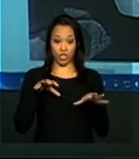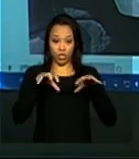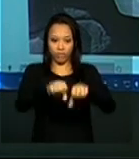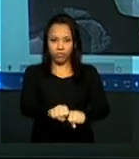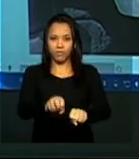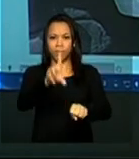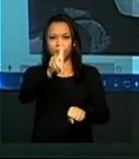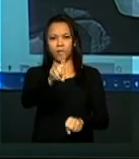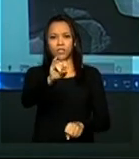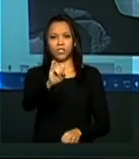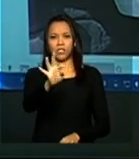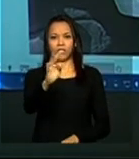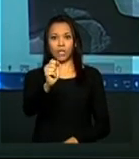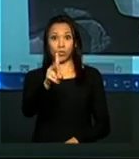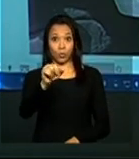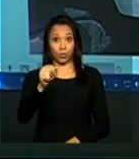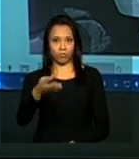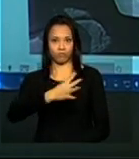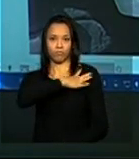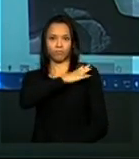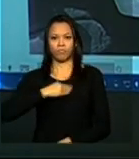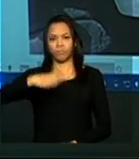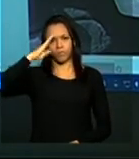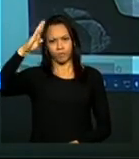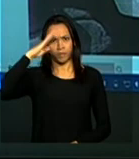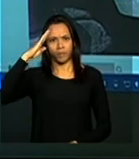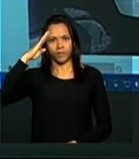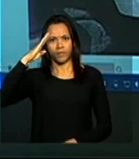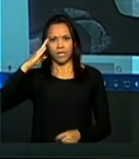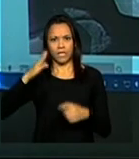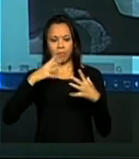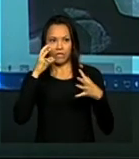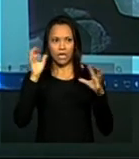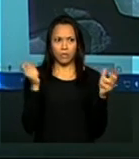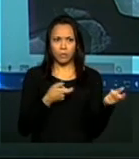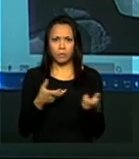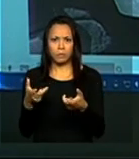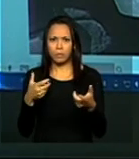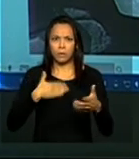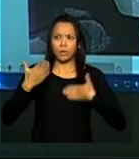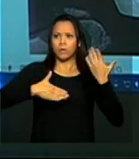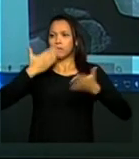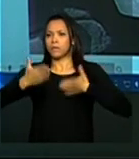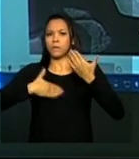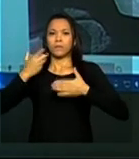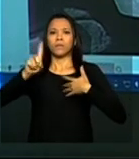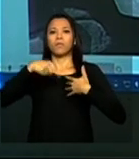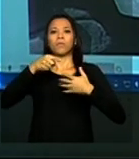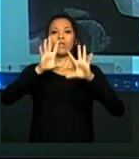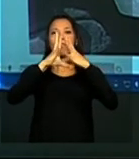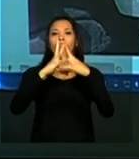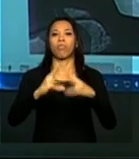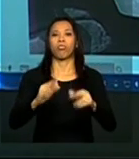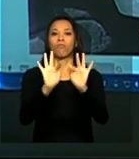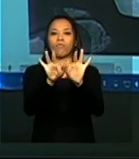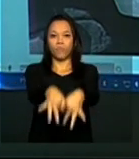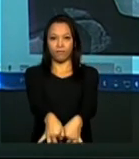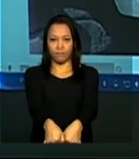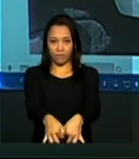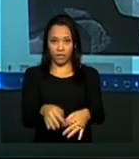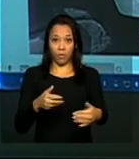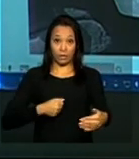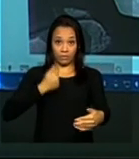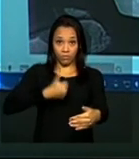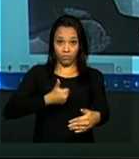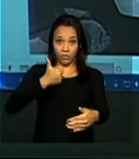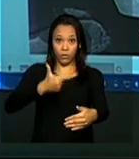a ditadura aterroriza e a ditadura não se sustenta. Pegando, então, três momentos